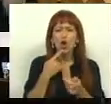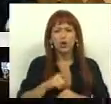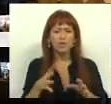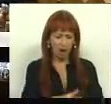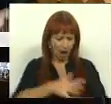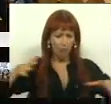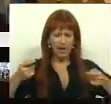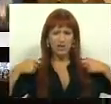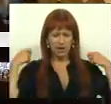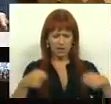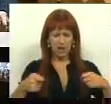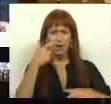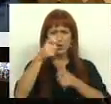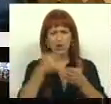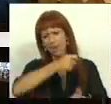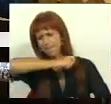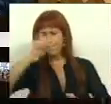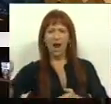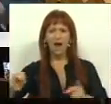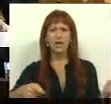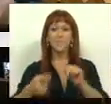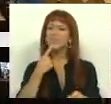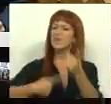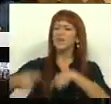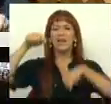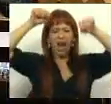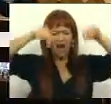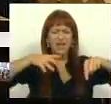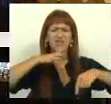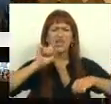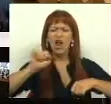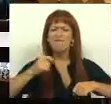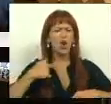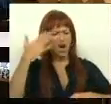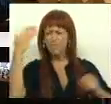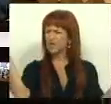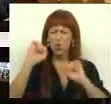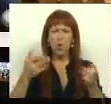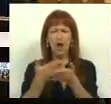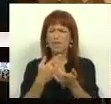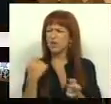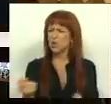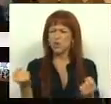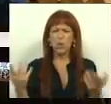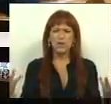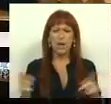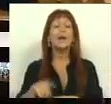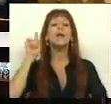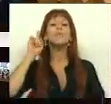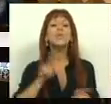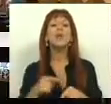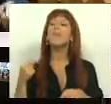aumentando encargos para os contribuintes. Denunciamos aqui a vossa incapacidade de renegociação e, sobretudo,